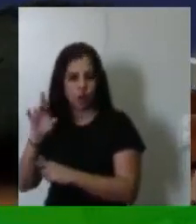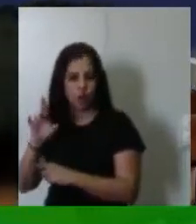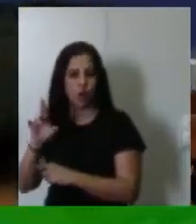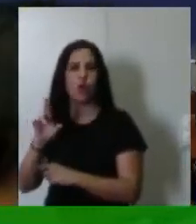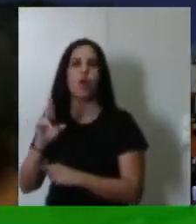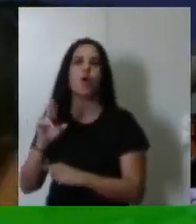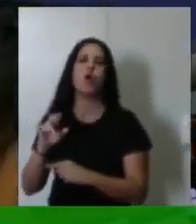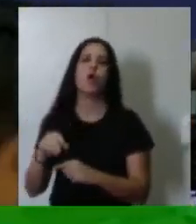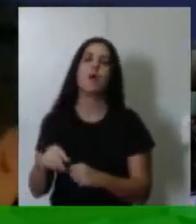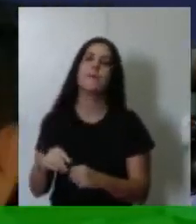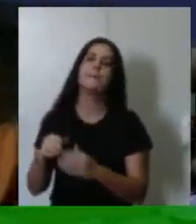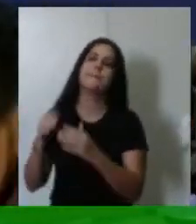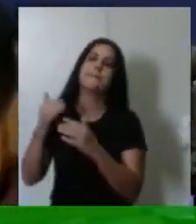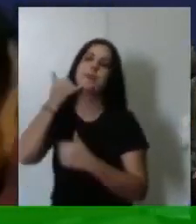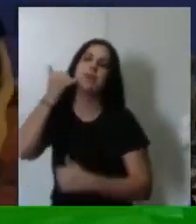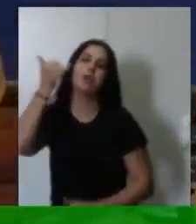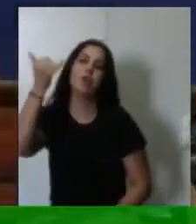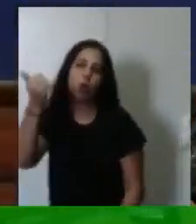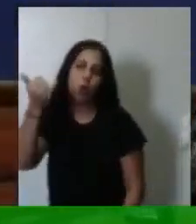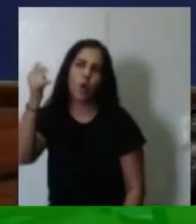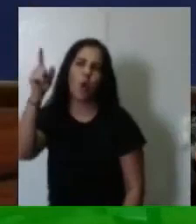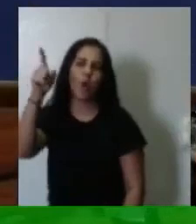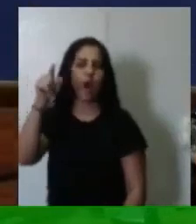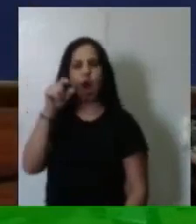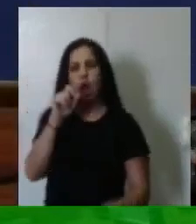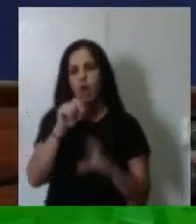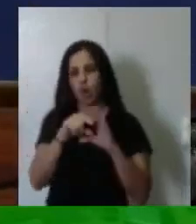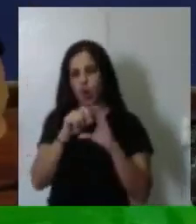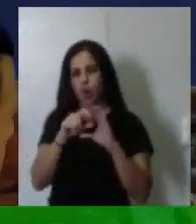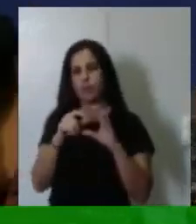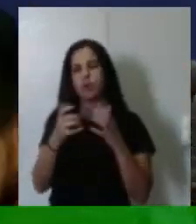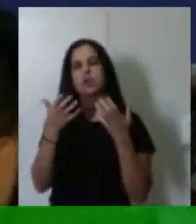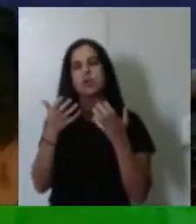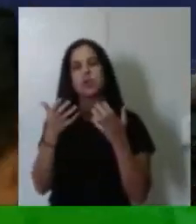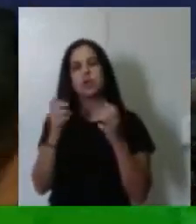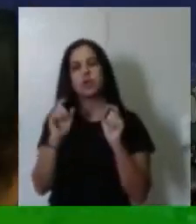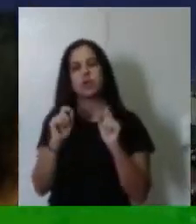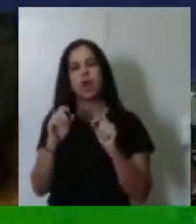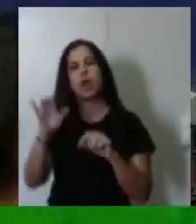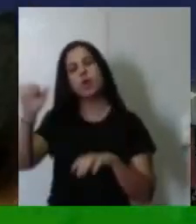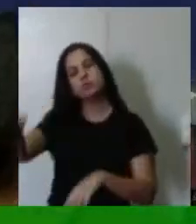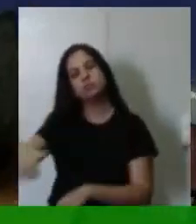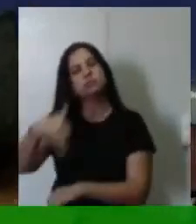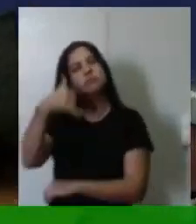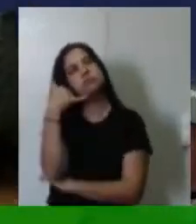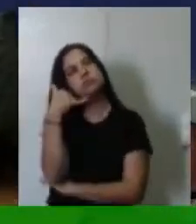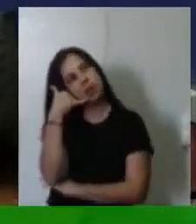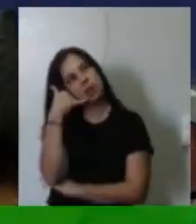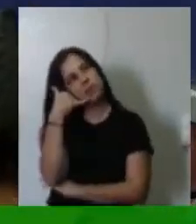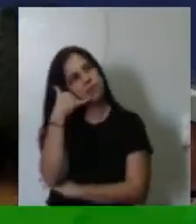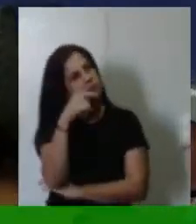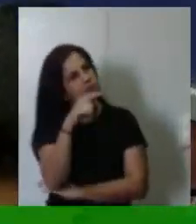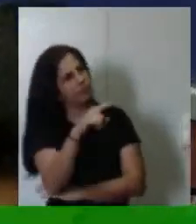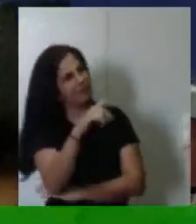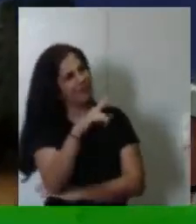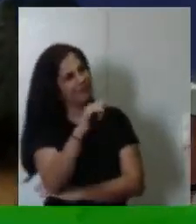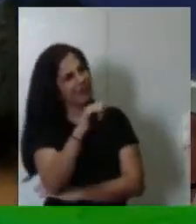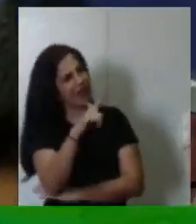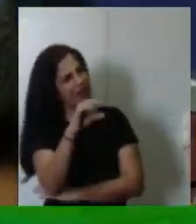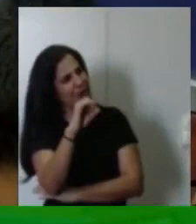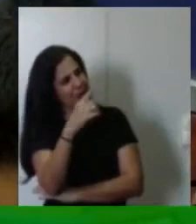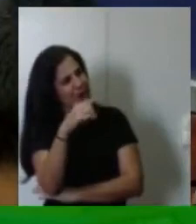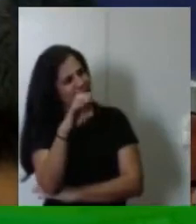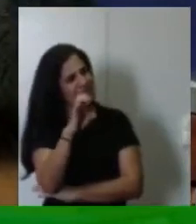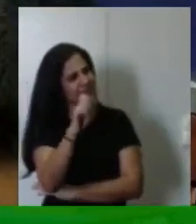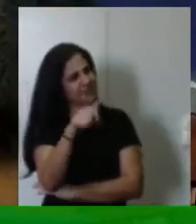um capítulo de uma novela e ele, simplesmente, quem atende o telefone sou eu, e ele diz, Valões, está fazendo o que aí na